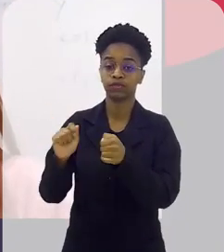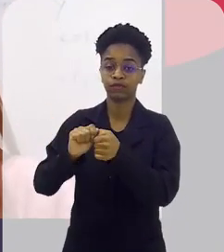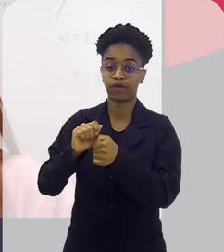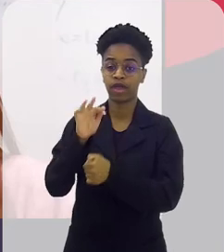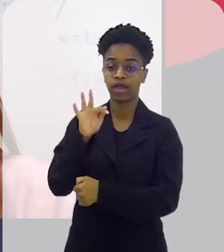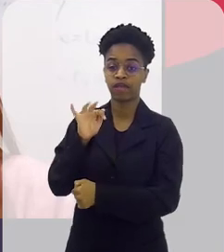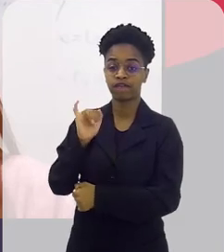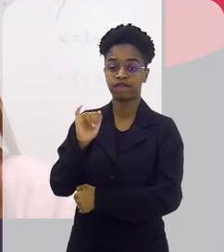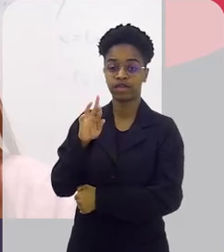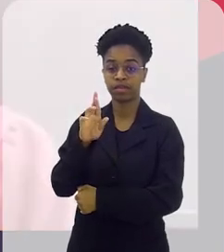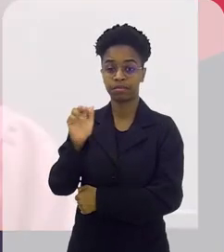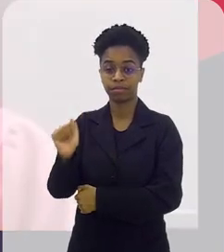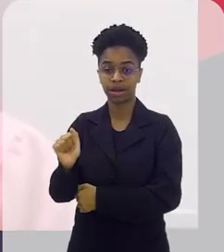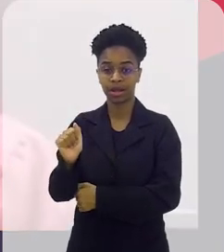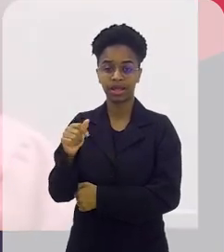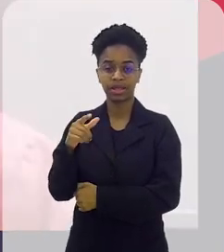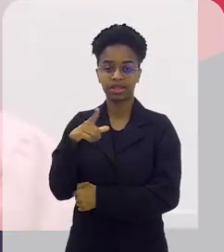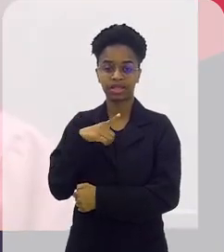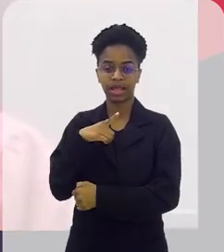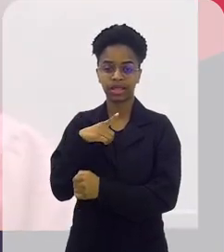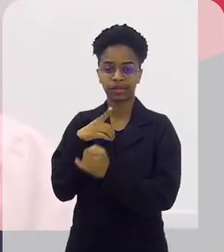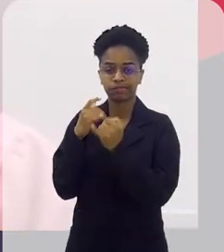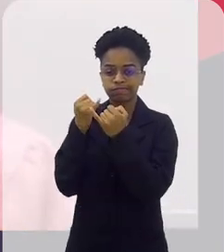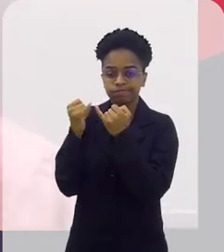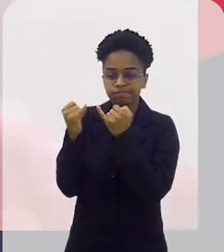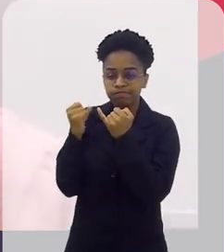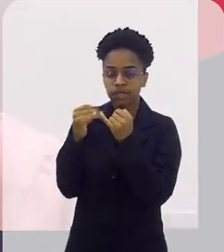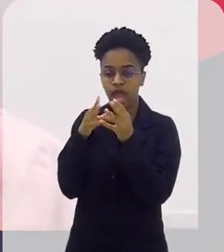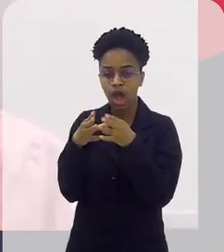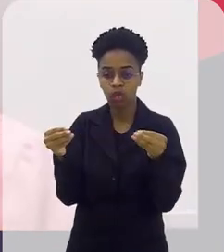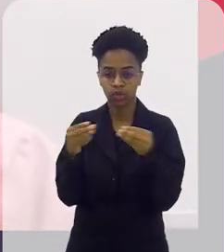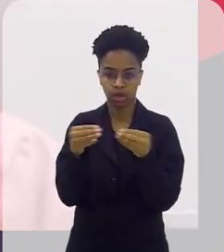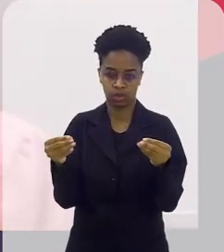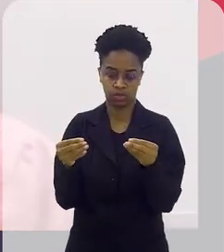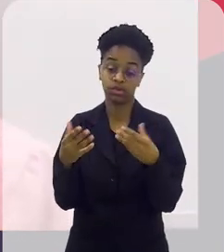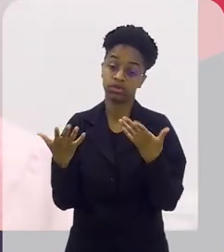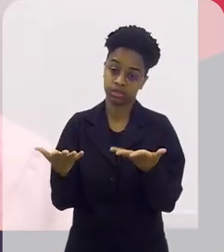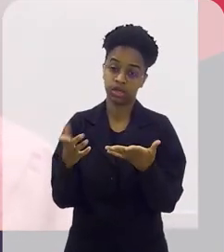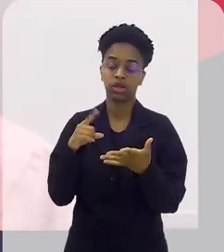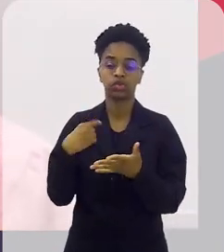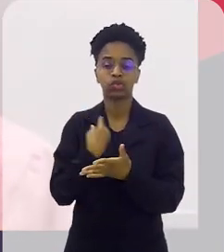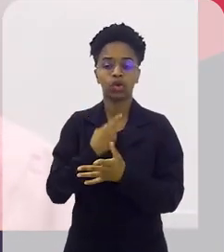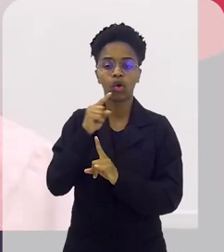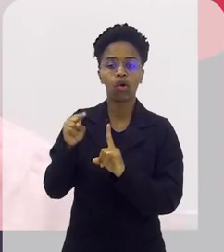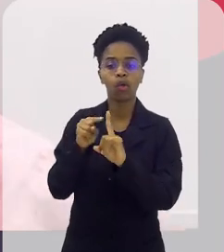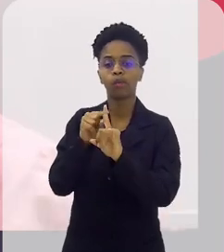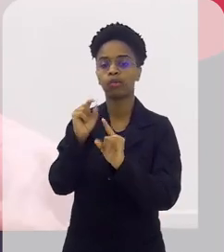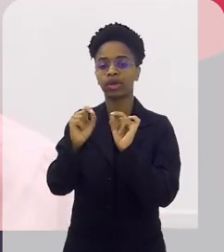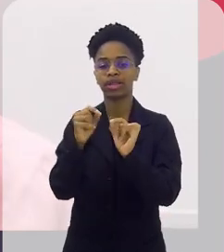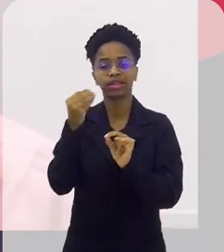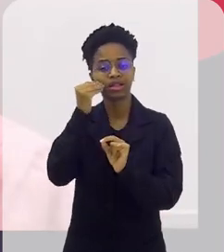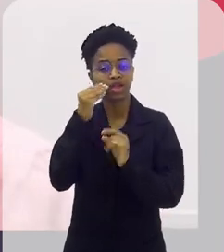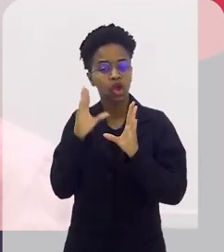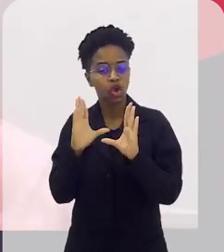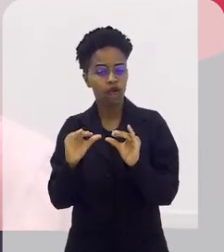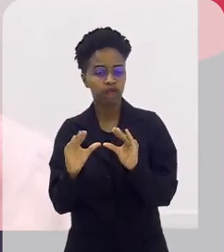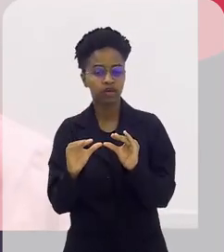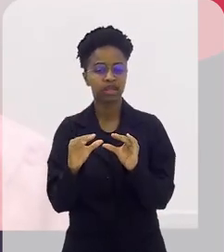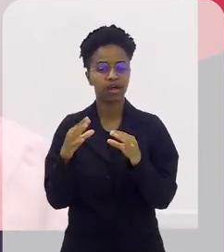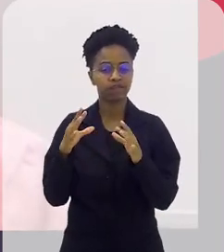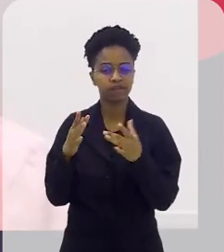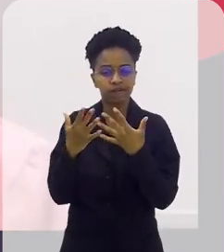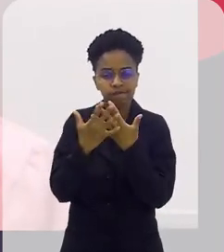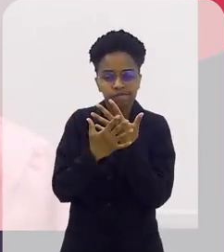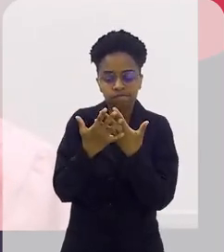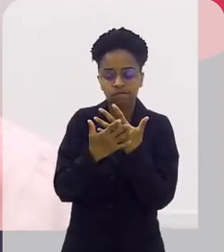fibra com um aspecto mais semelhante ao algodão, que é sempre o nosso target, né? Deixar a fibra mais confortável, com um toque